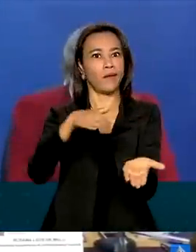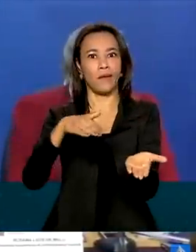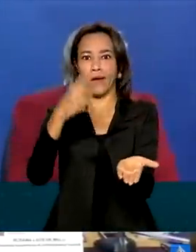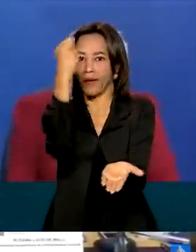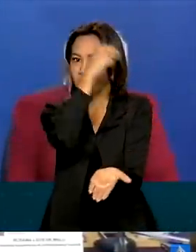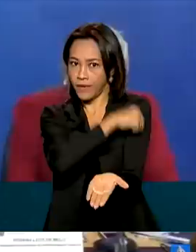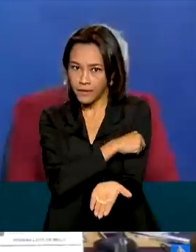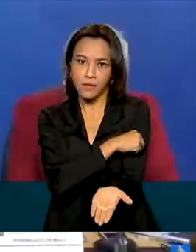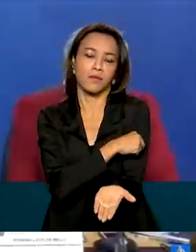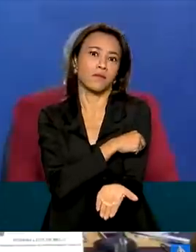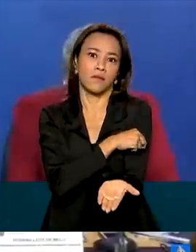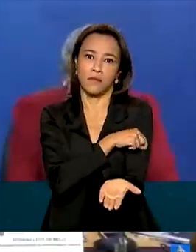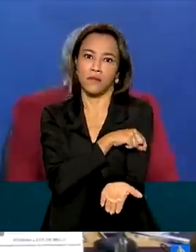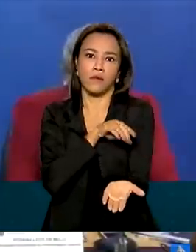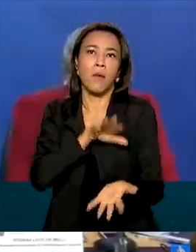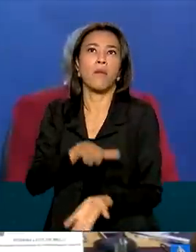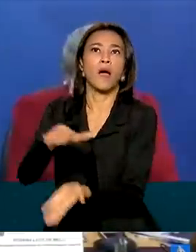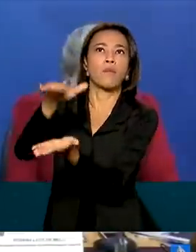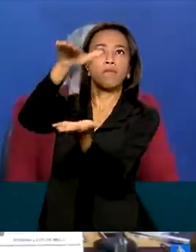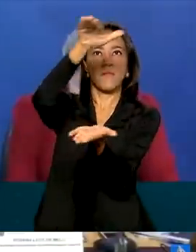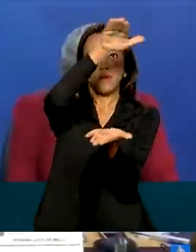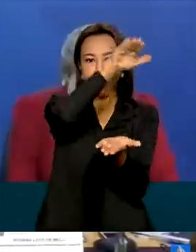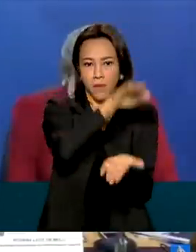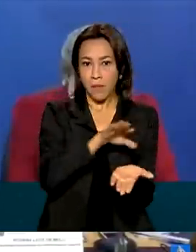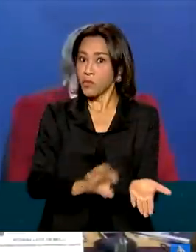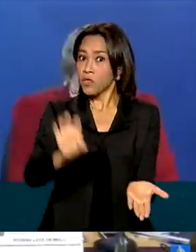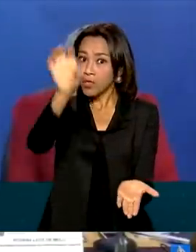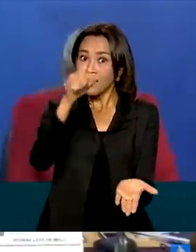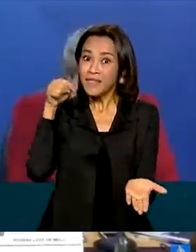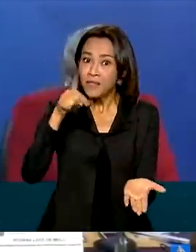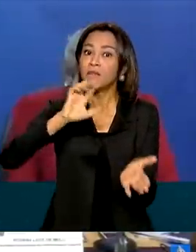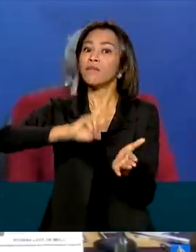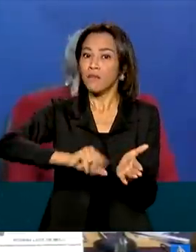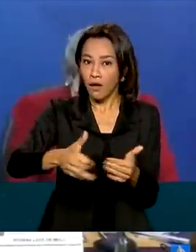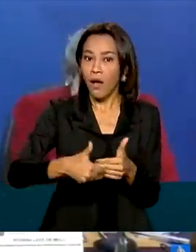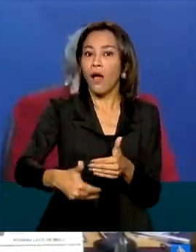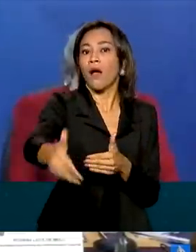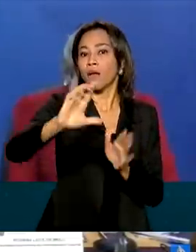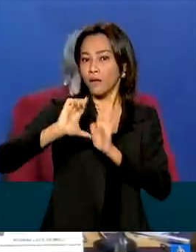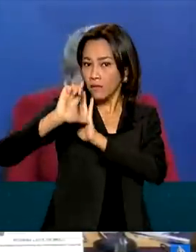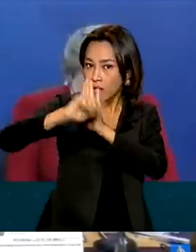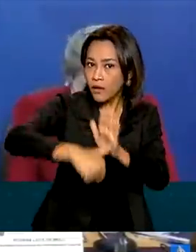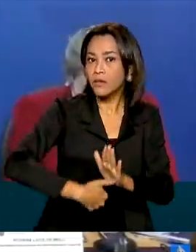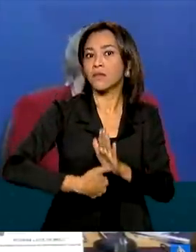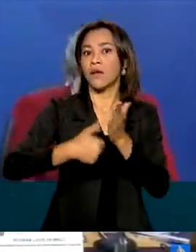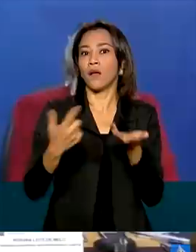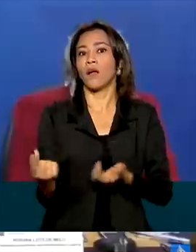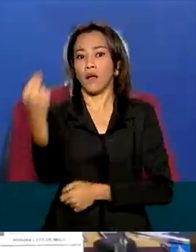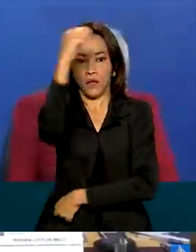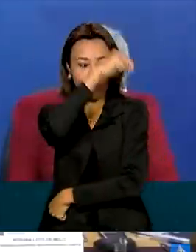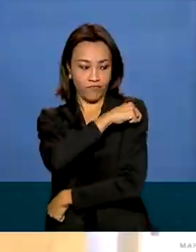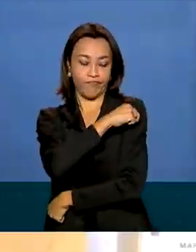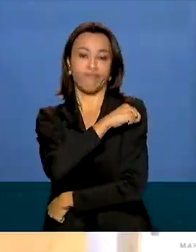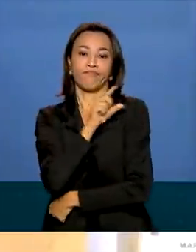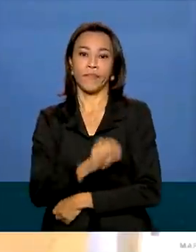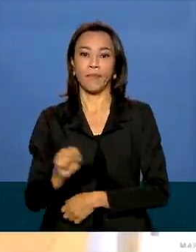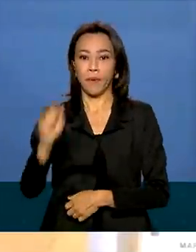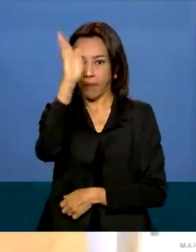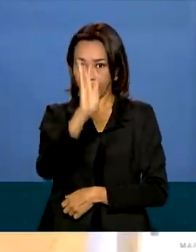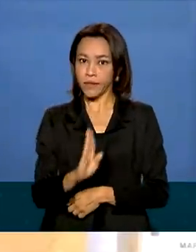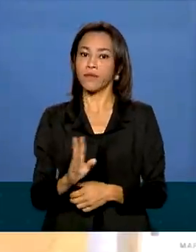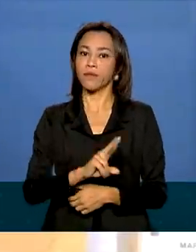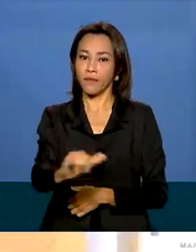com a tempestividade devida e isso atrasará a nossa campanha nacional de imunização. O